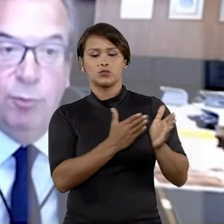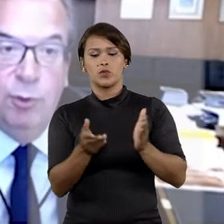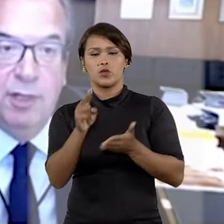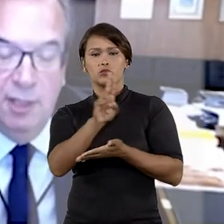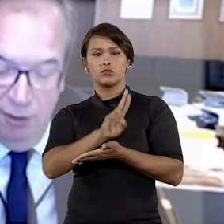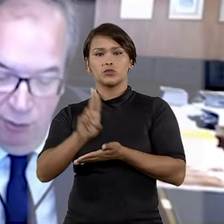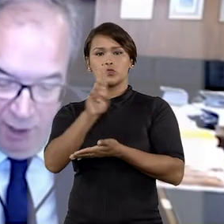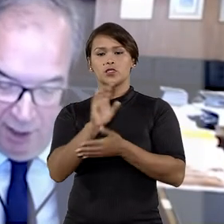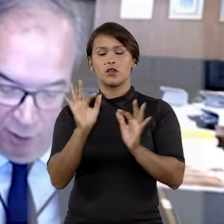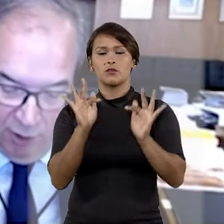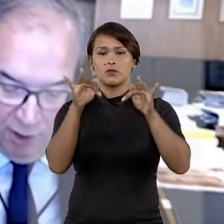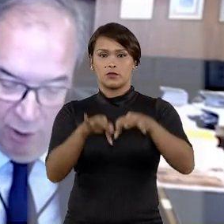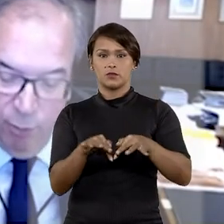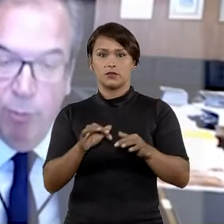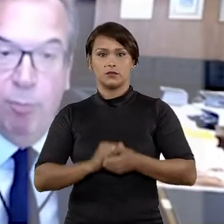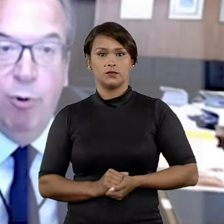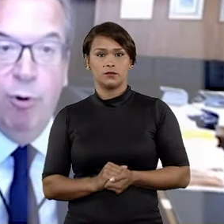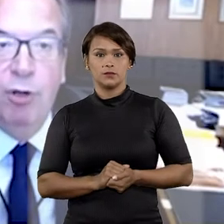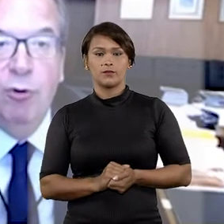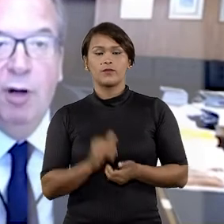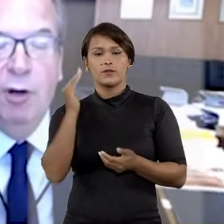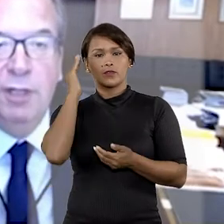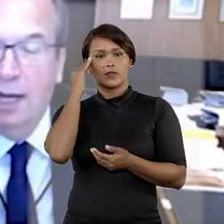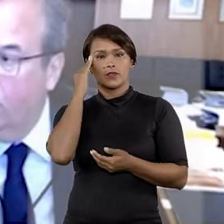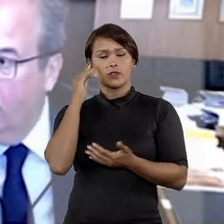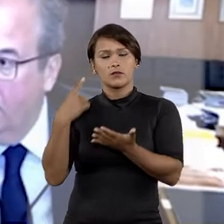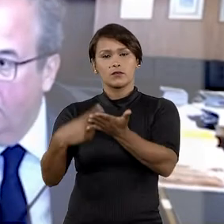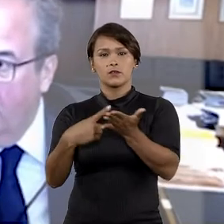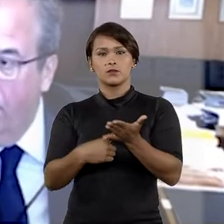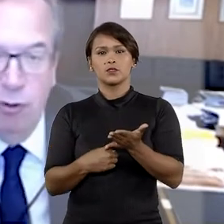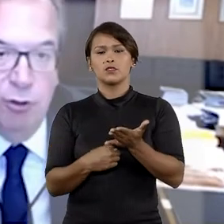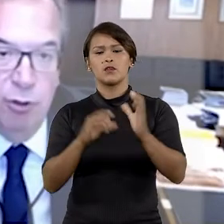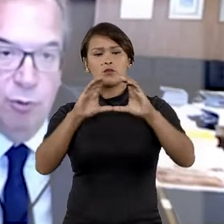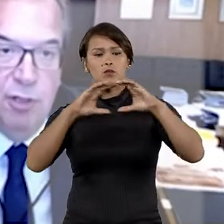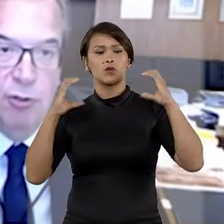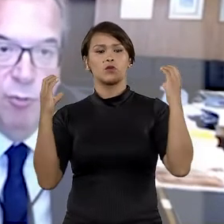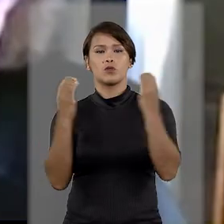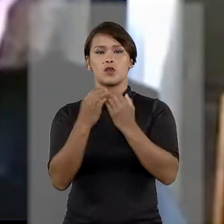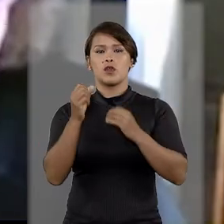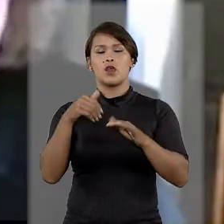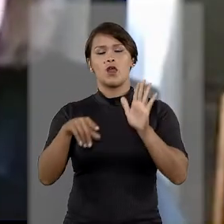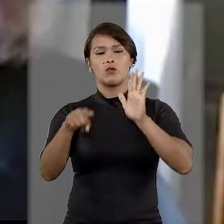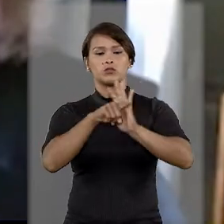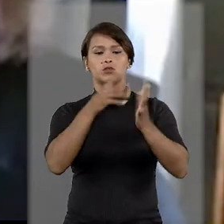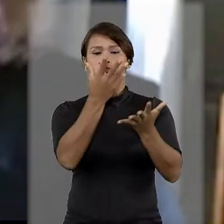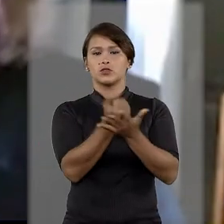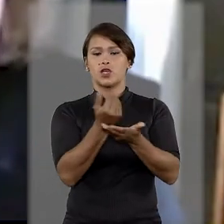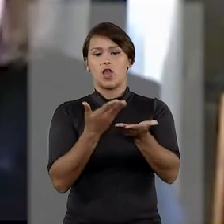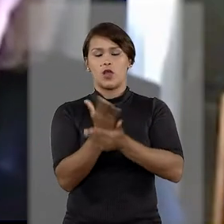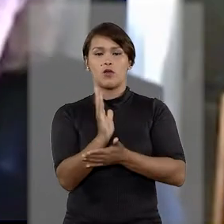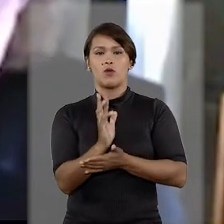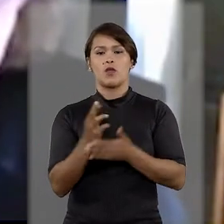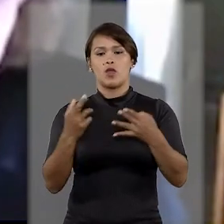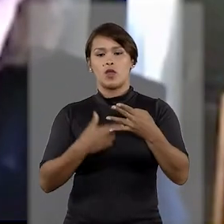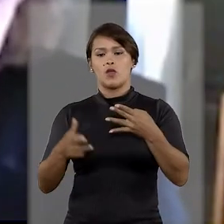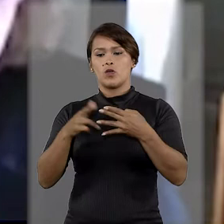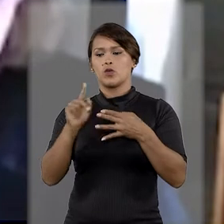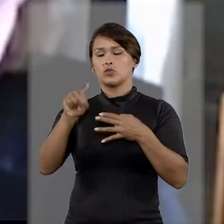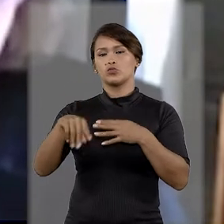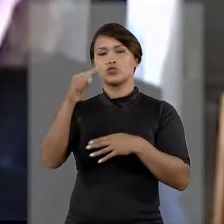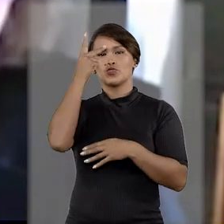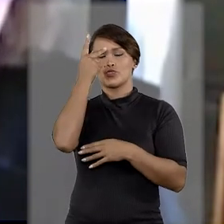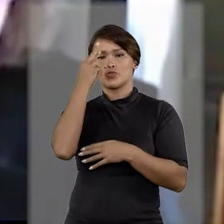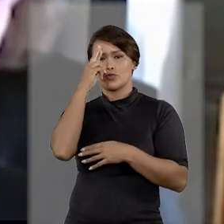do meio utilizado para tal finalidade. O entendimento foi aplicado pelo colegiado ao negar provimento a um recurso de um